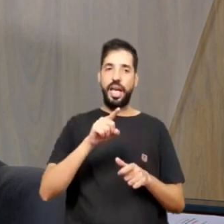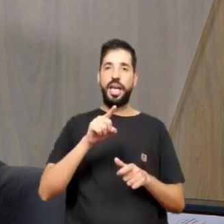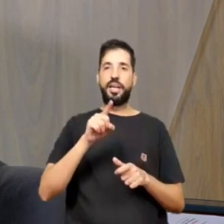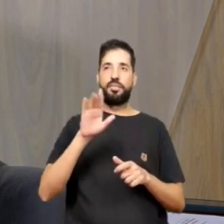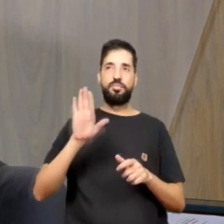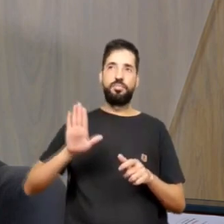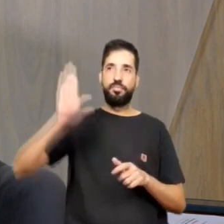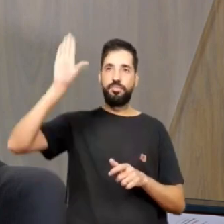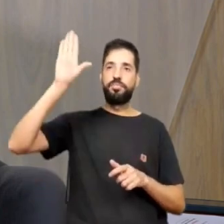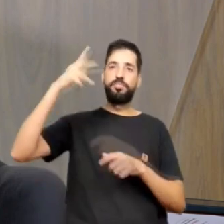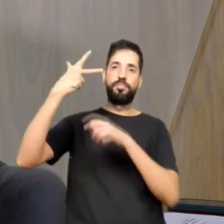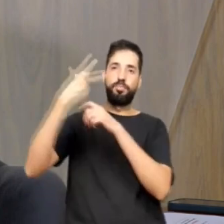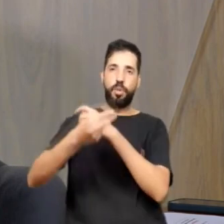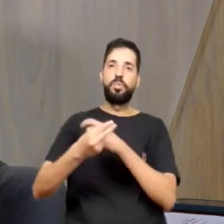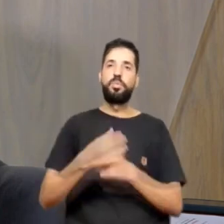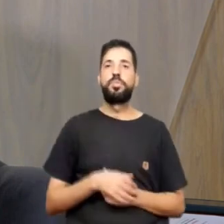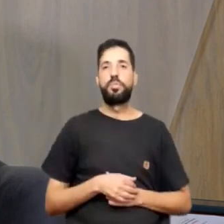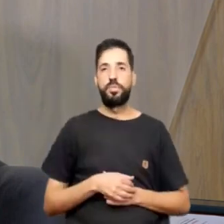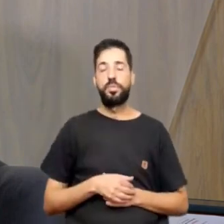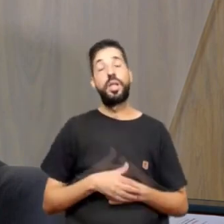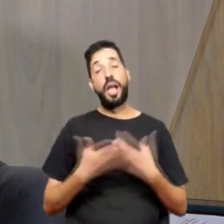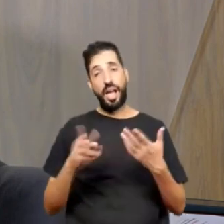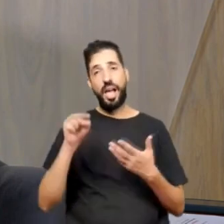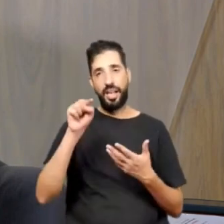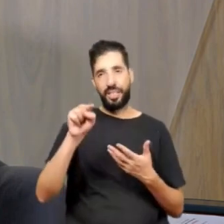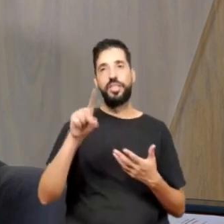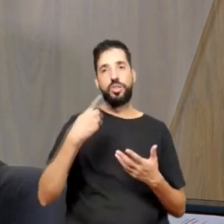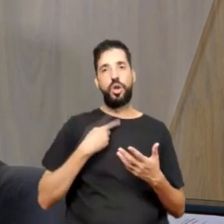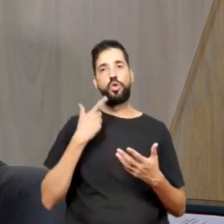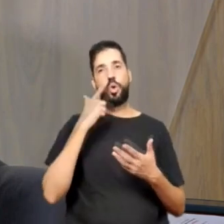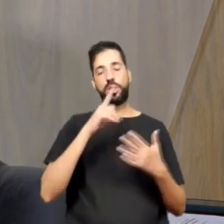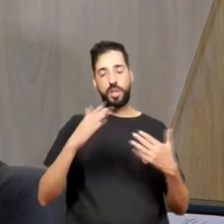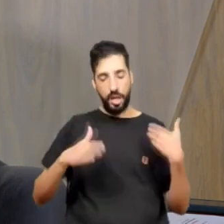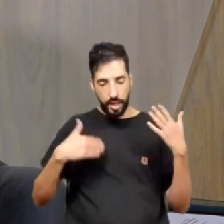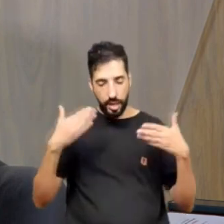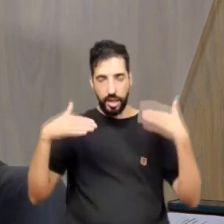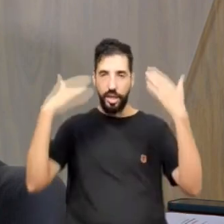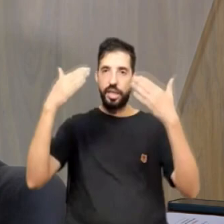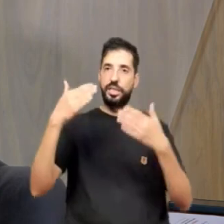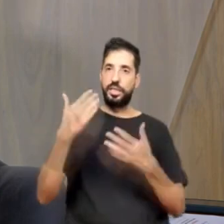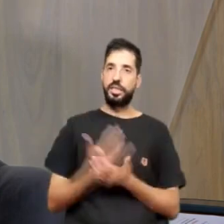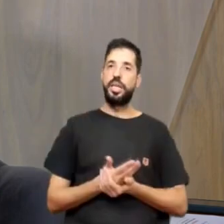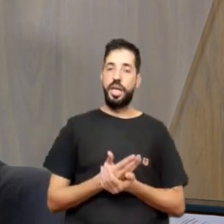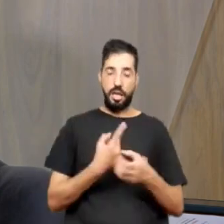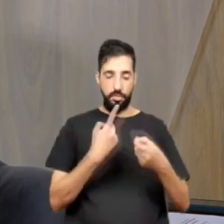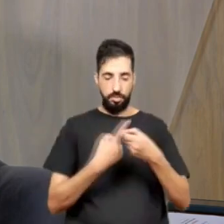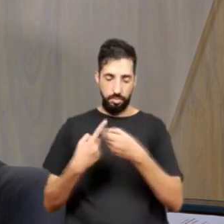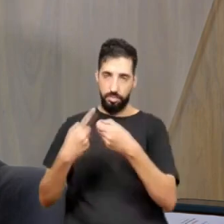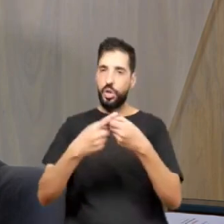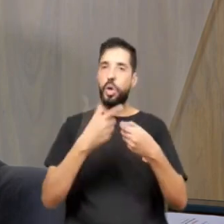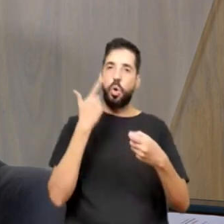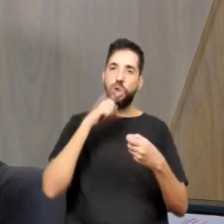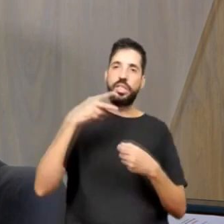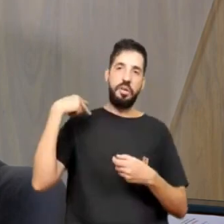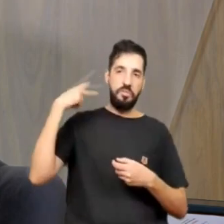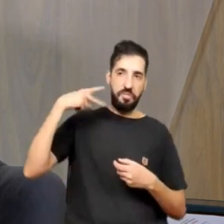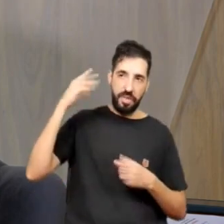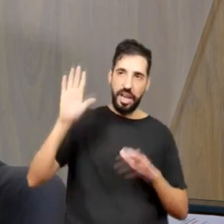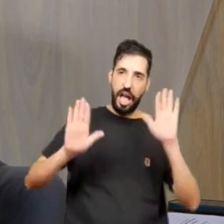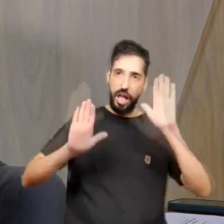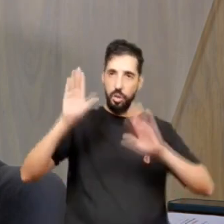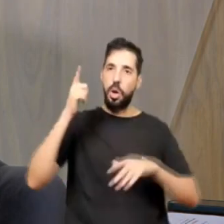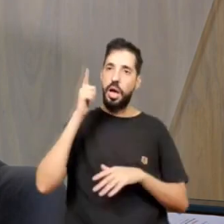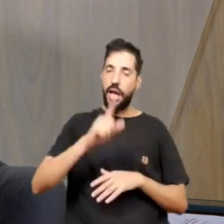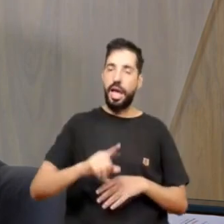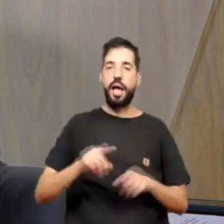vamos crescer esse ano nos municípios, eleger muitos vereadores, vereadoras, eleger muitos prefeitos no Brasil